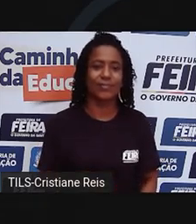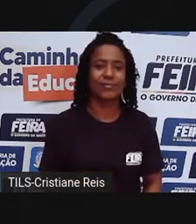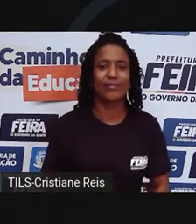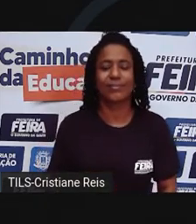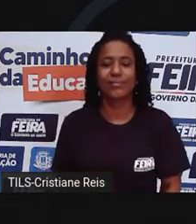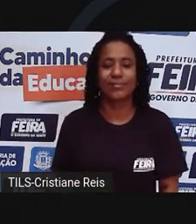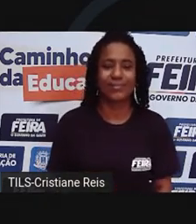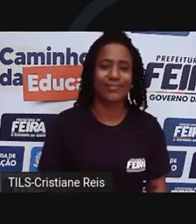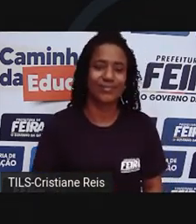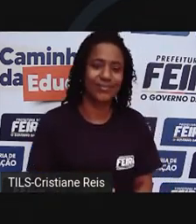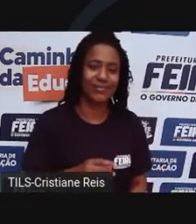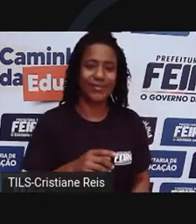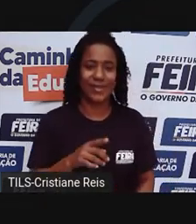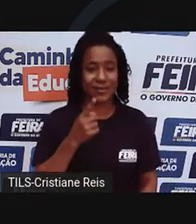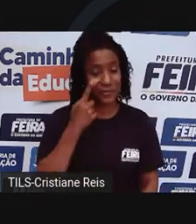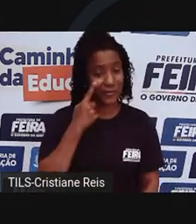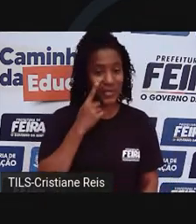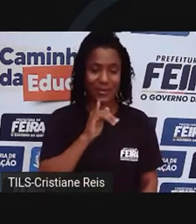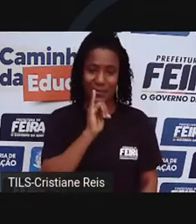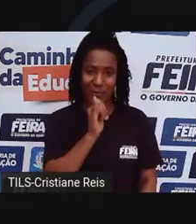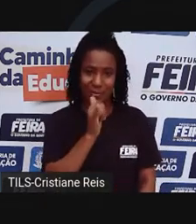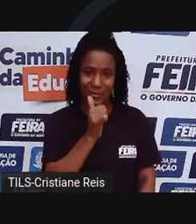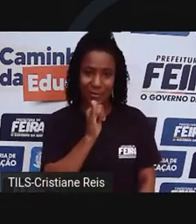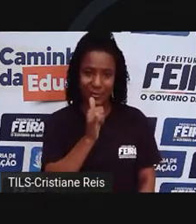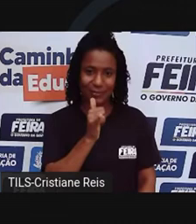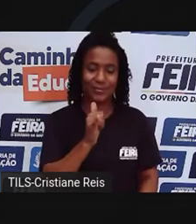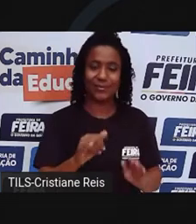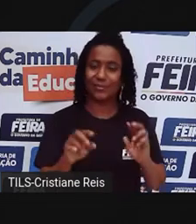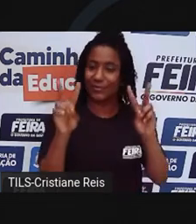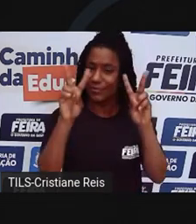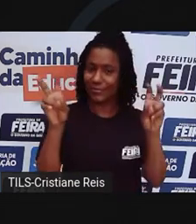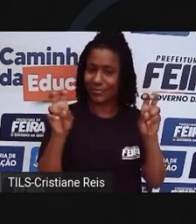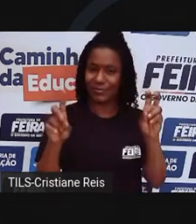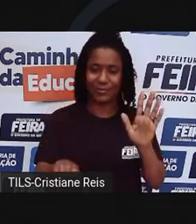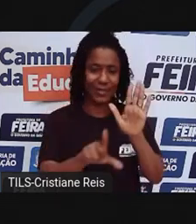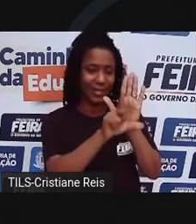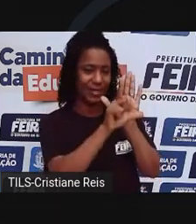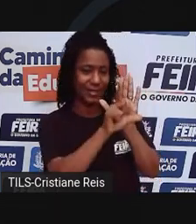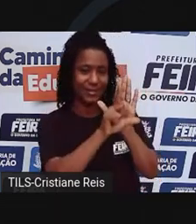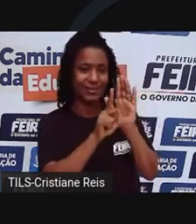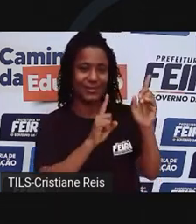Conta Contos apresenta Conta Leis de Trânsito